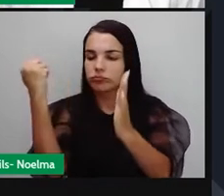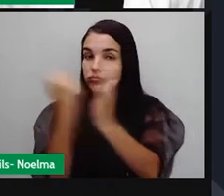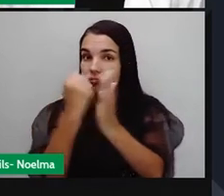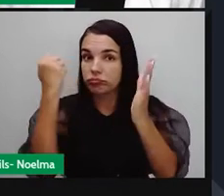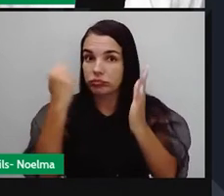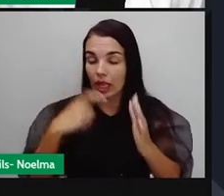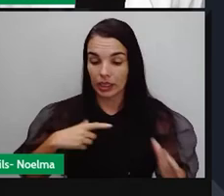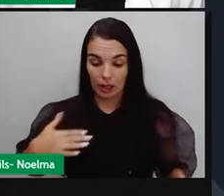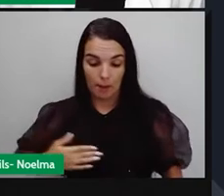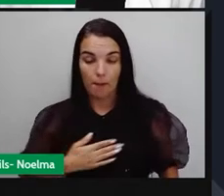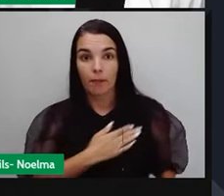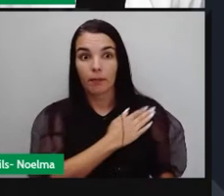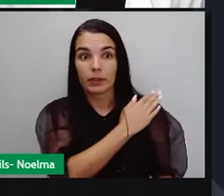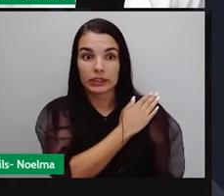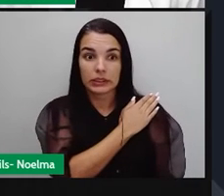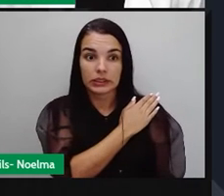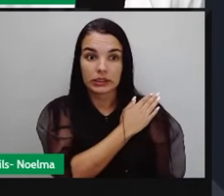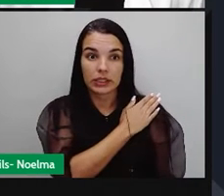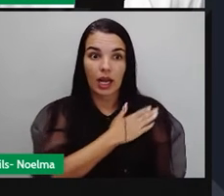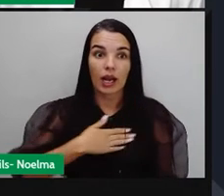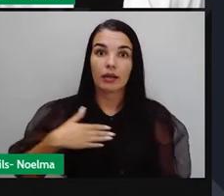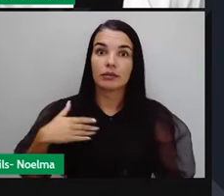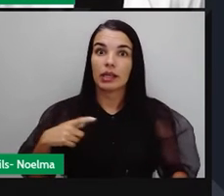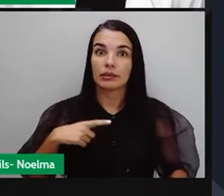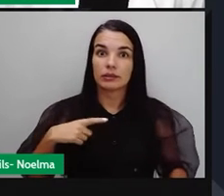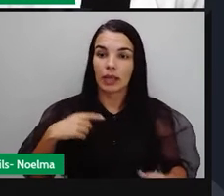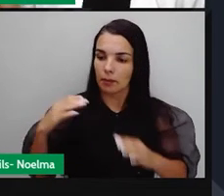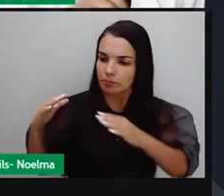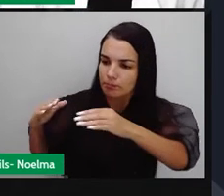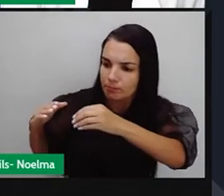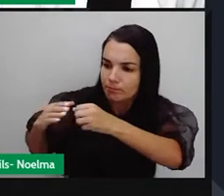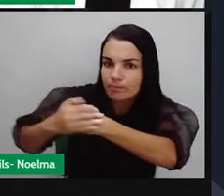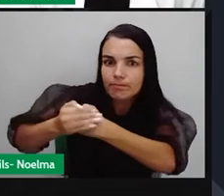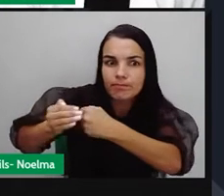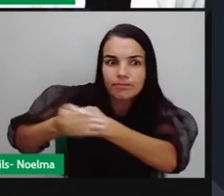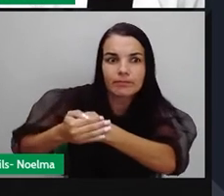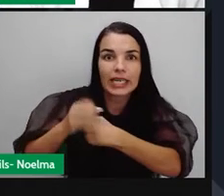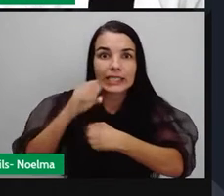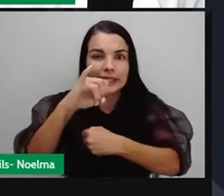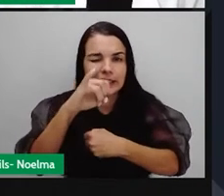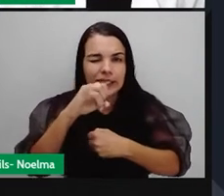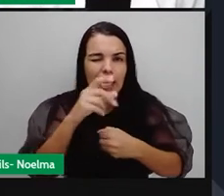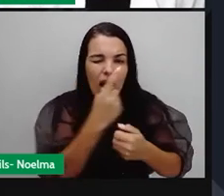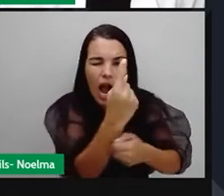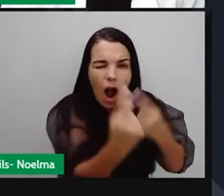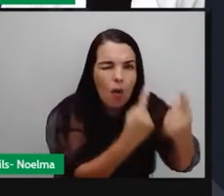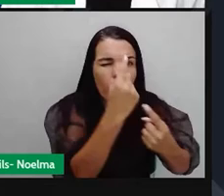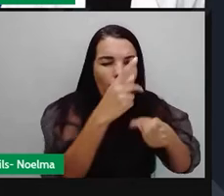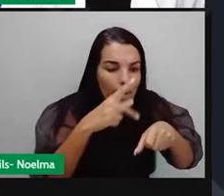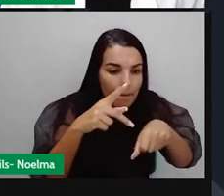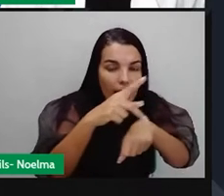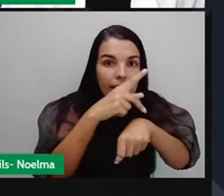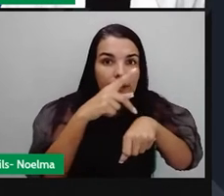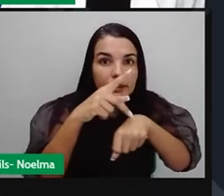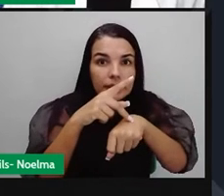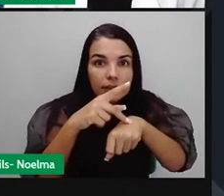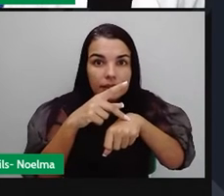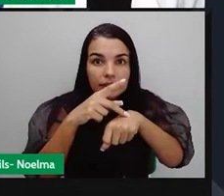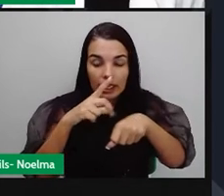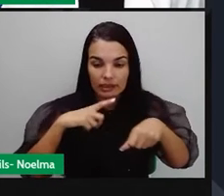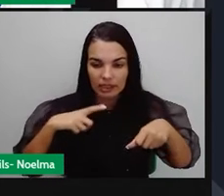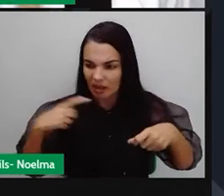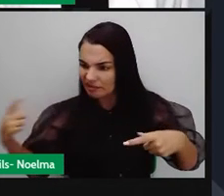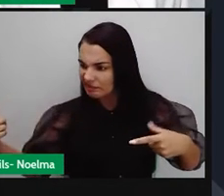militares de autopreservação. Se algum país que fizesse parte desse tratado fosse